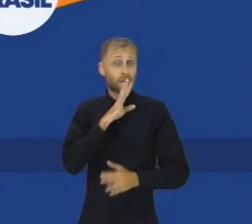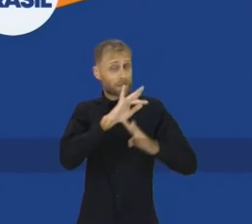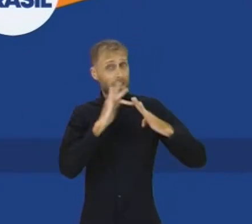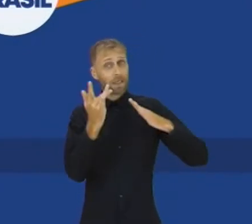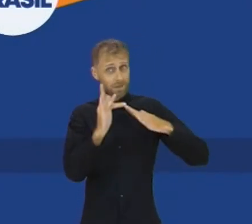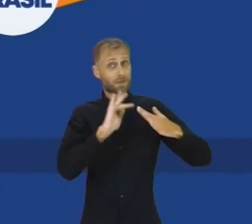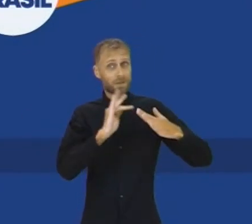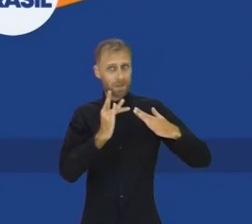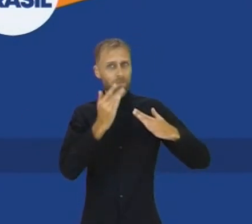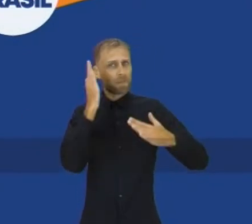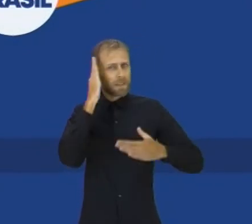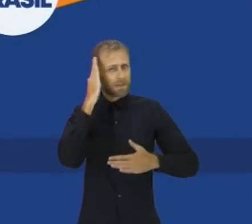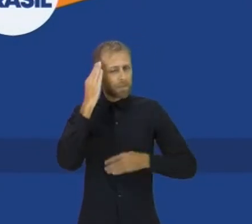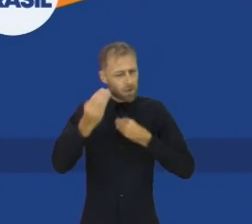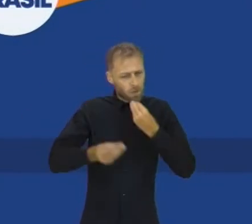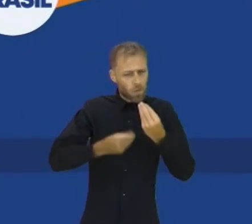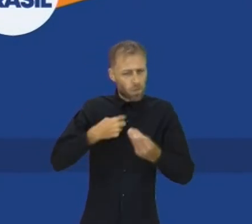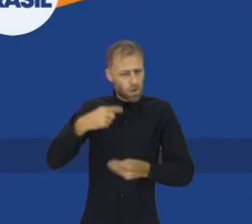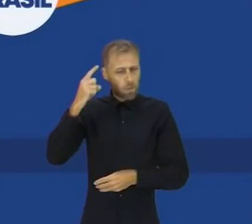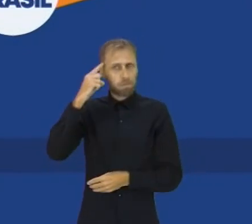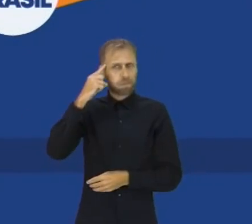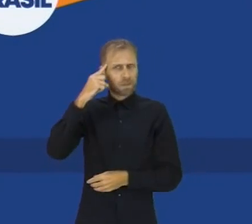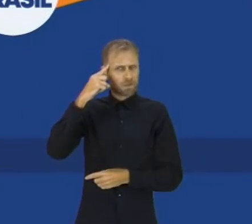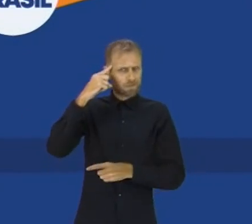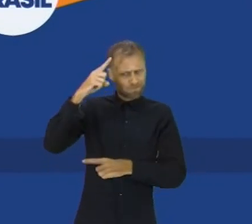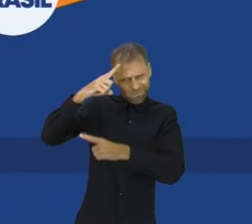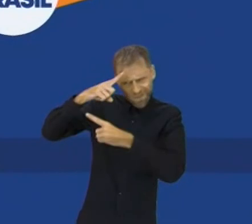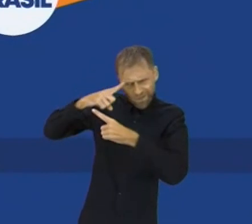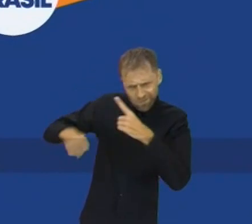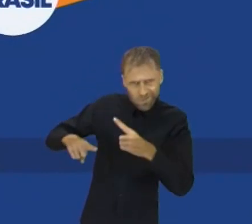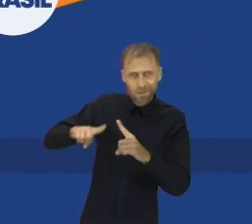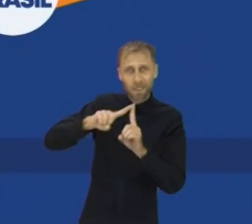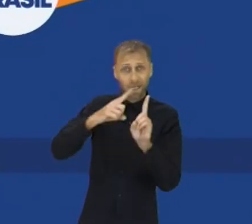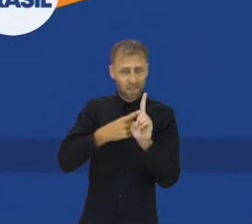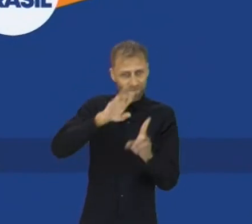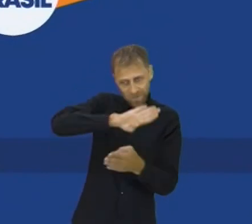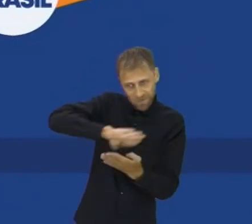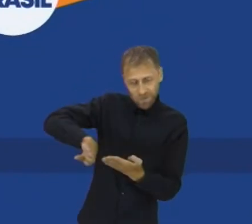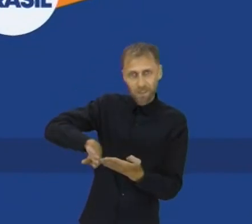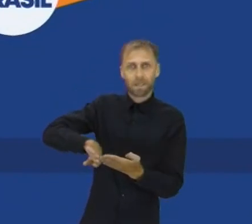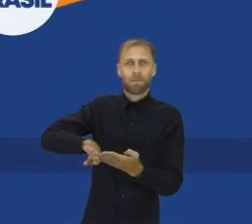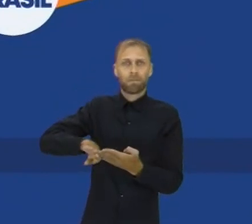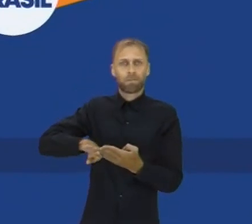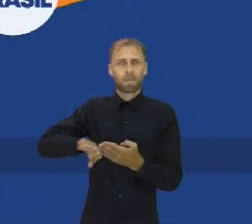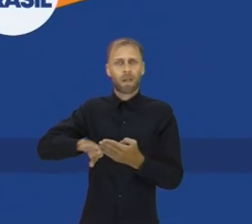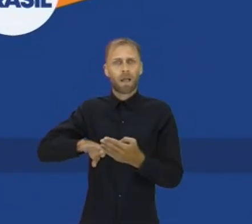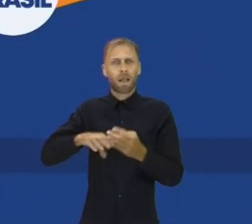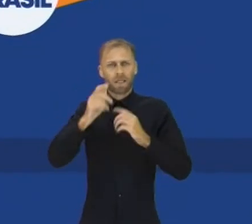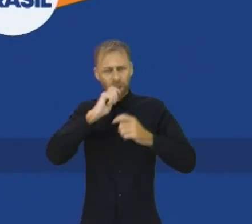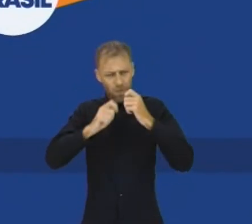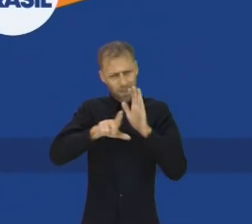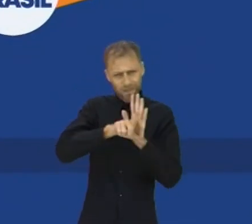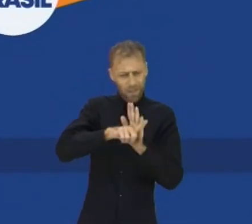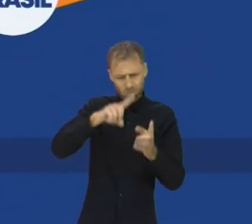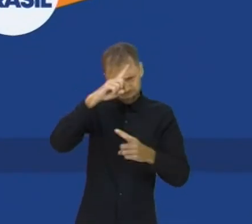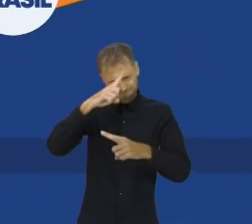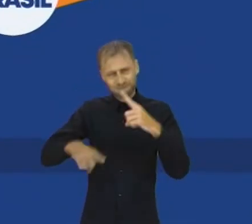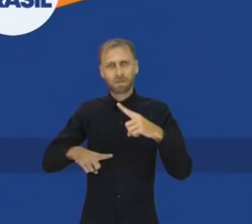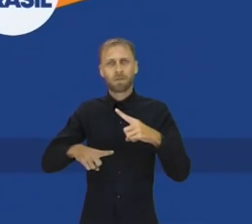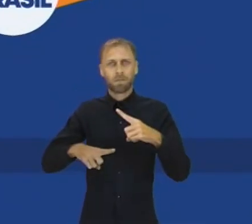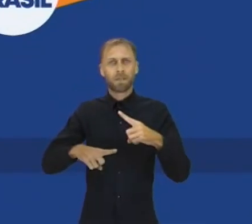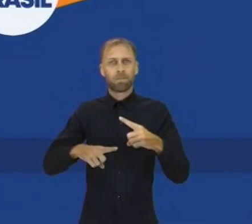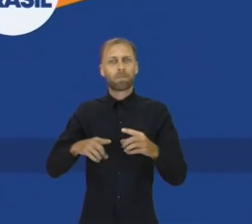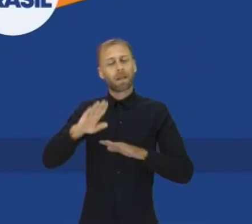Saber meus posicionamentos Sou contra a legalização do aborto e das drogas Doutrinação nas escolas Defendo a